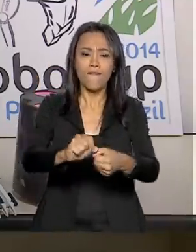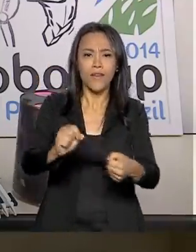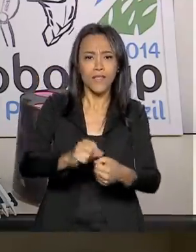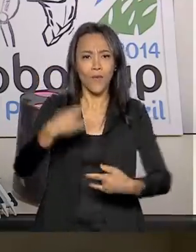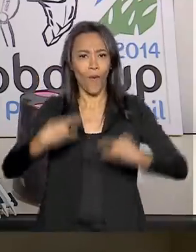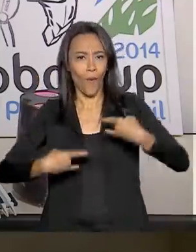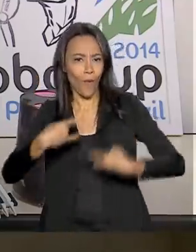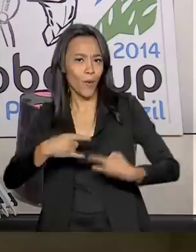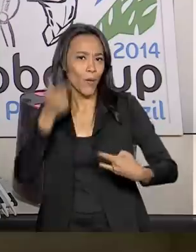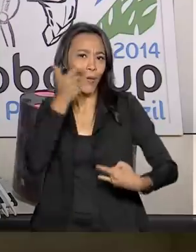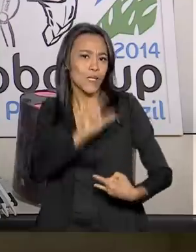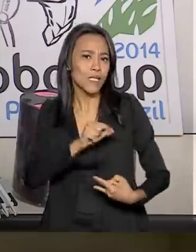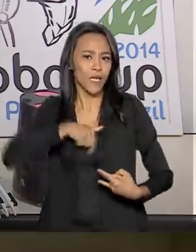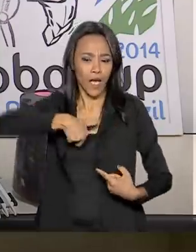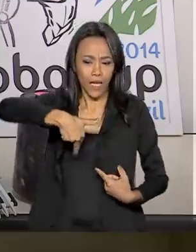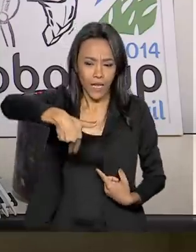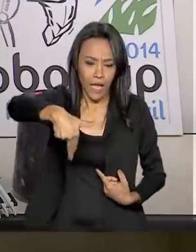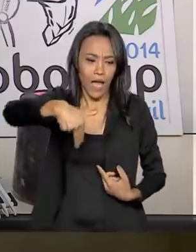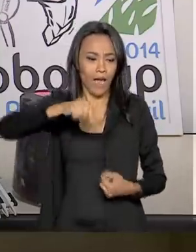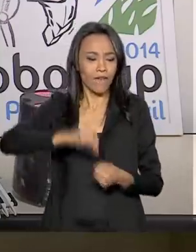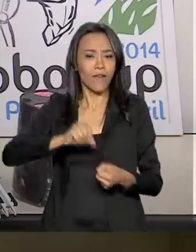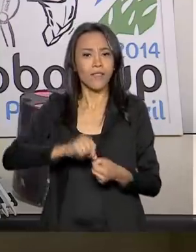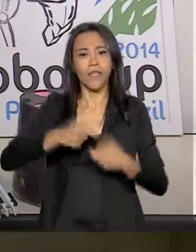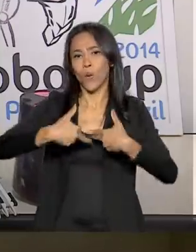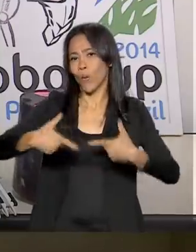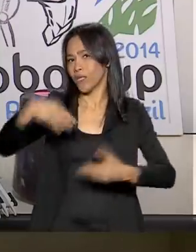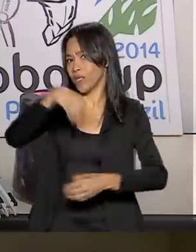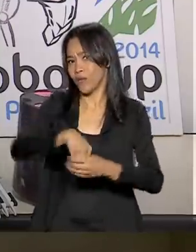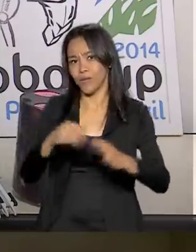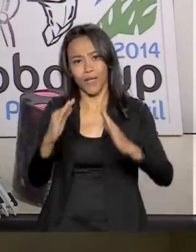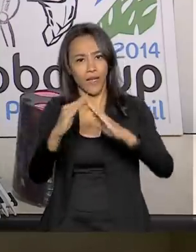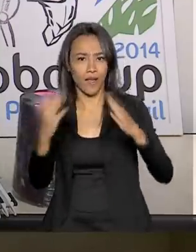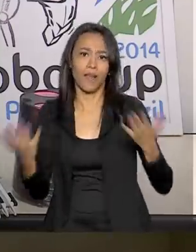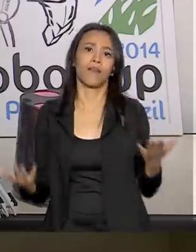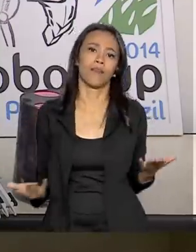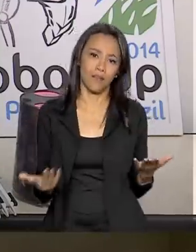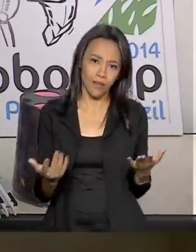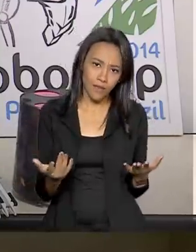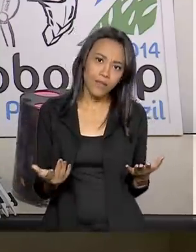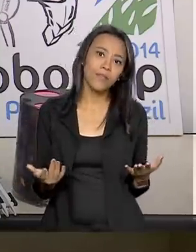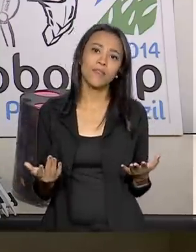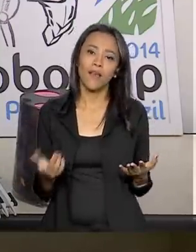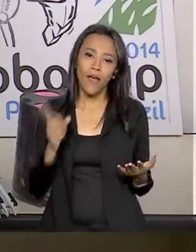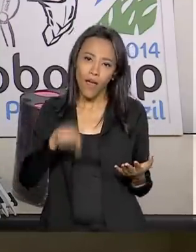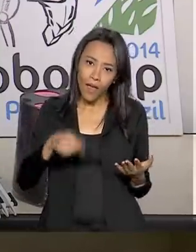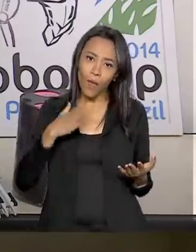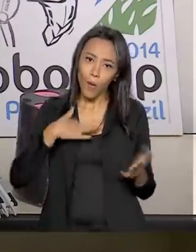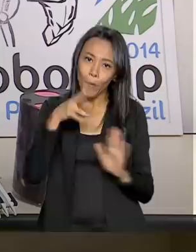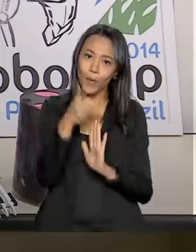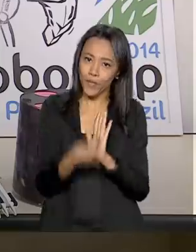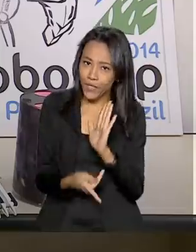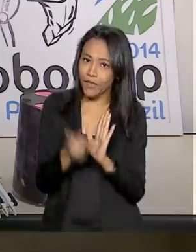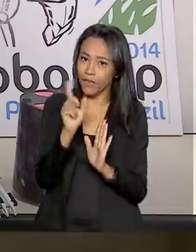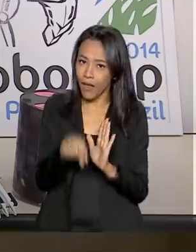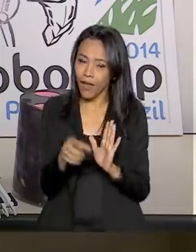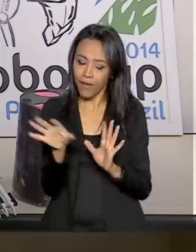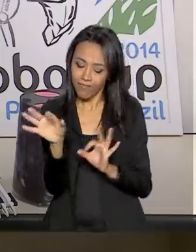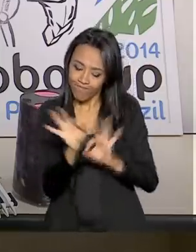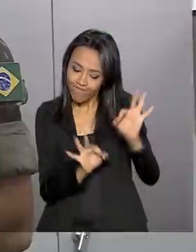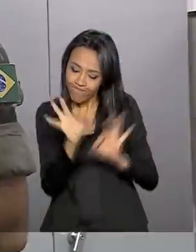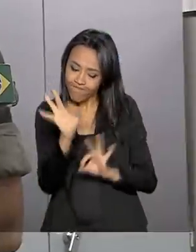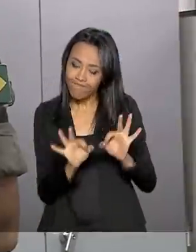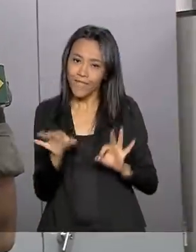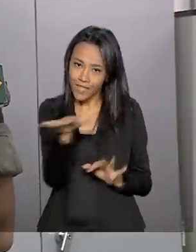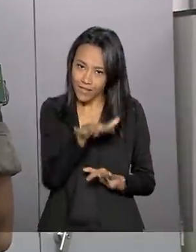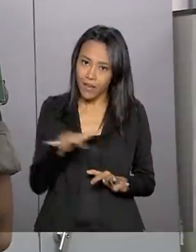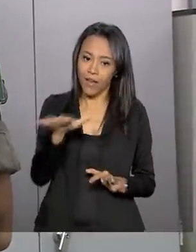que consiga andar, fazer algumas tarefas dentro de casa. O meu projeto é desenvolver a eletrônica desse robô.